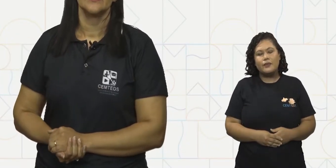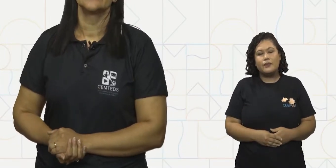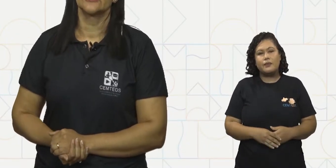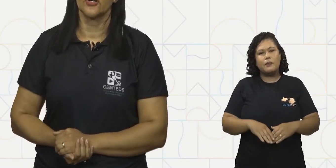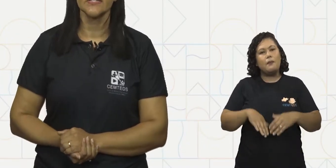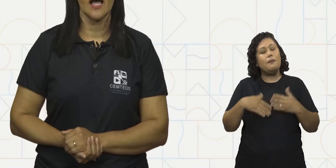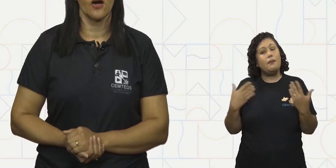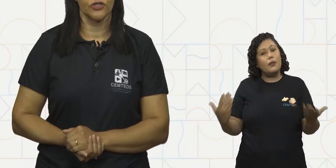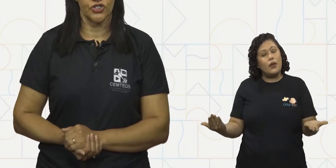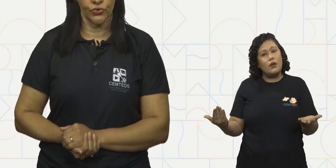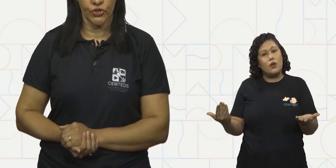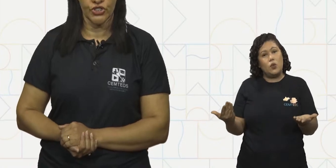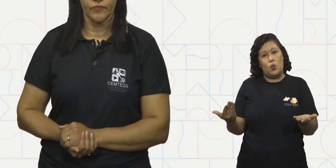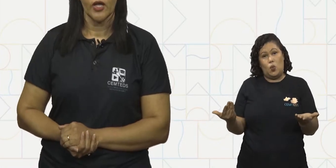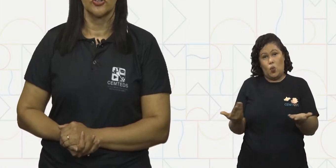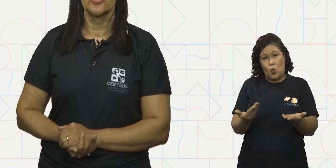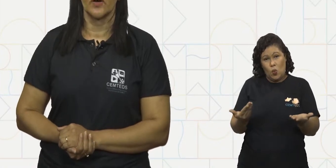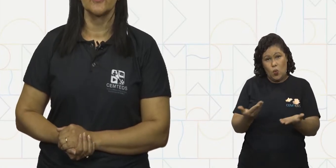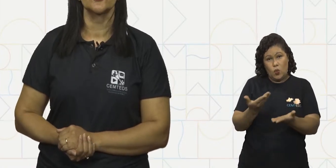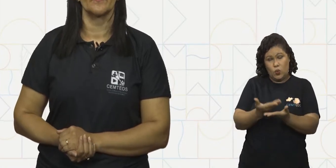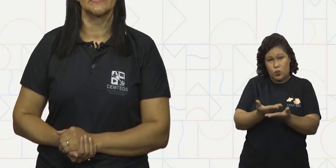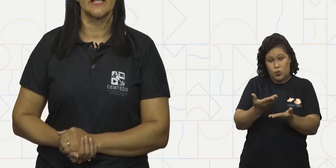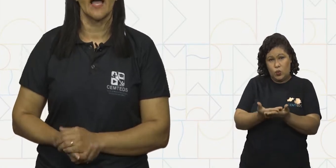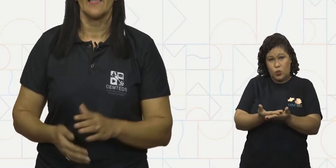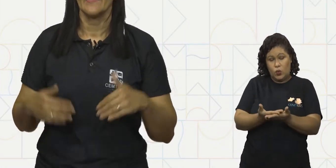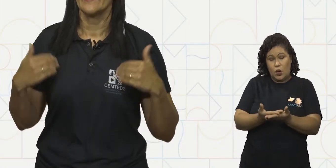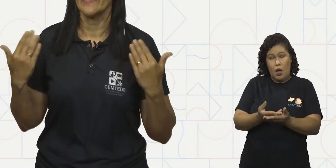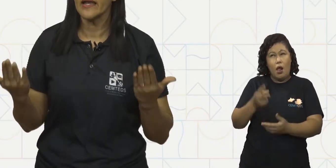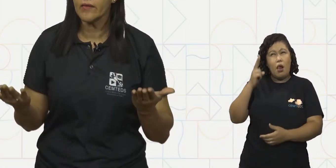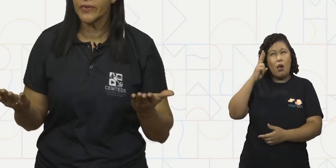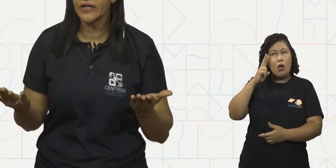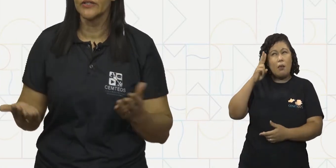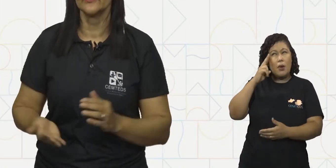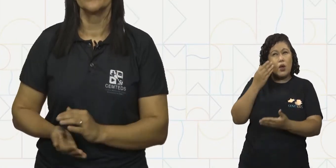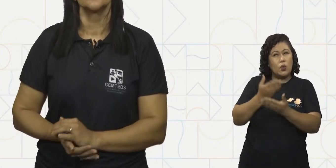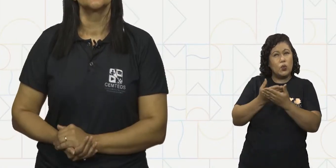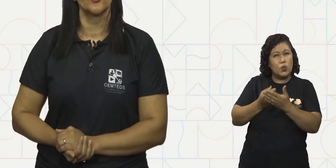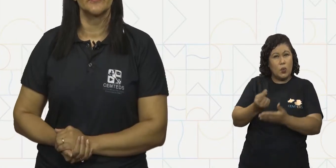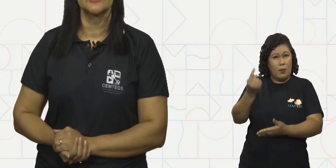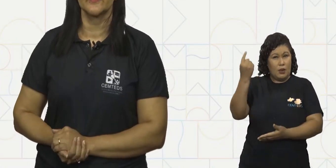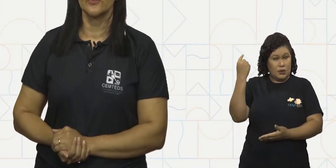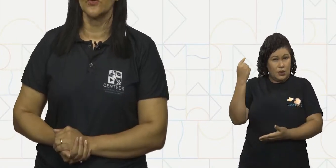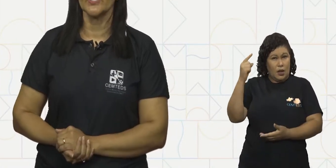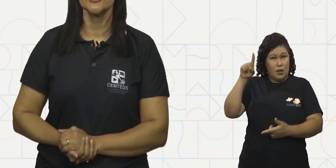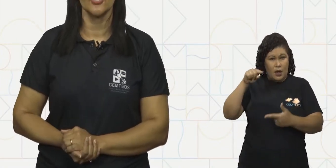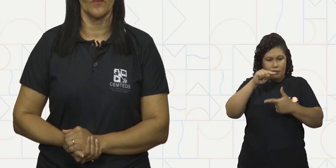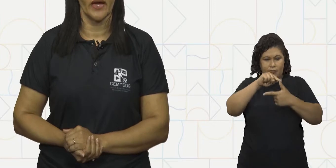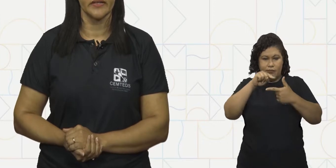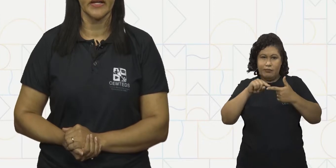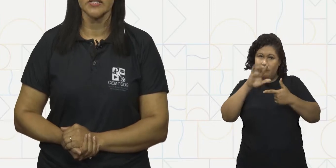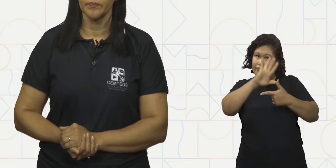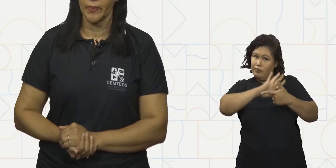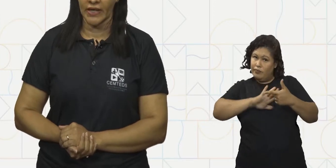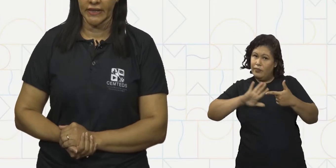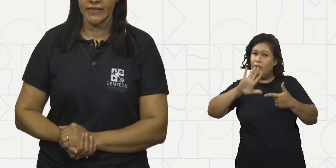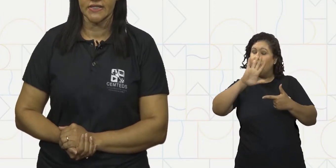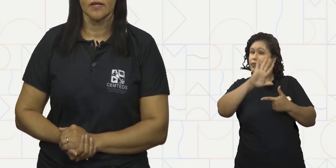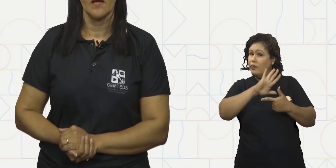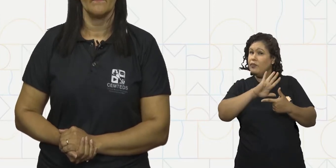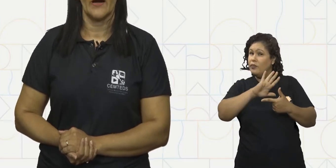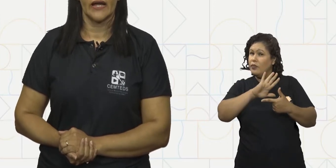Na nossa aula de hoje, nós vamos começar relembrando sobre as figuras geométricas